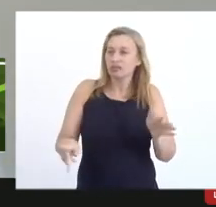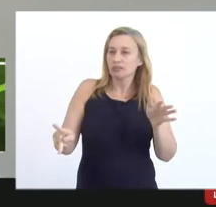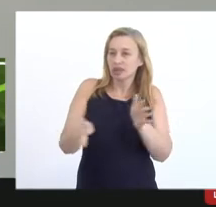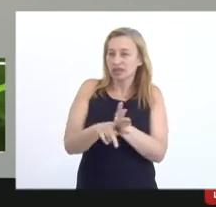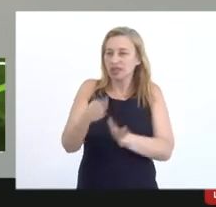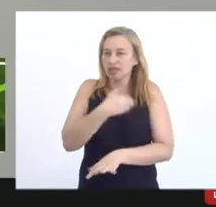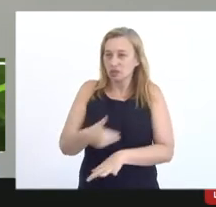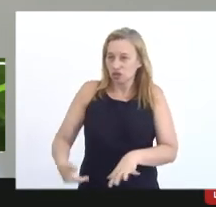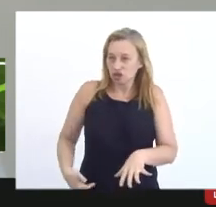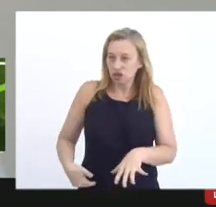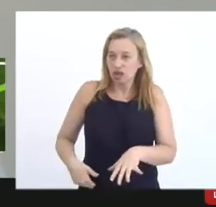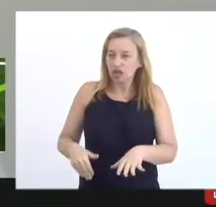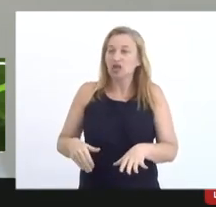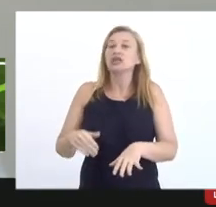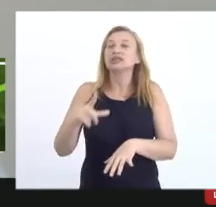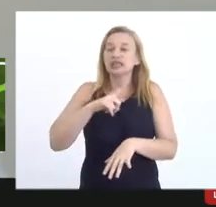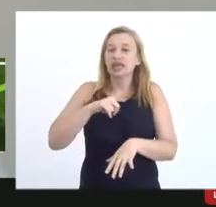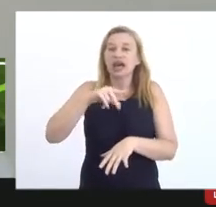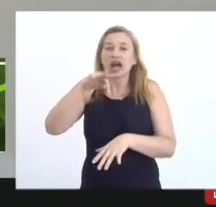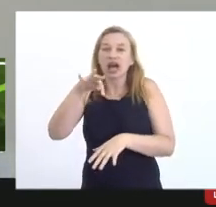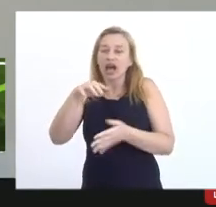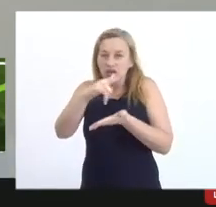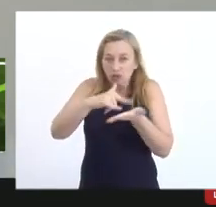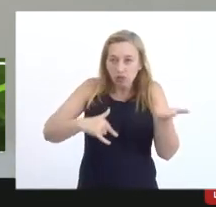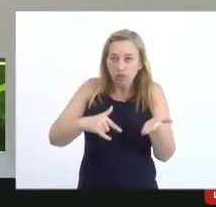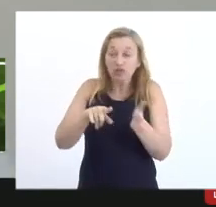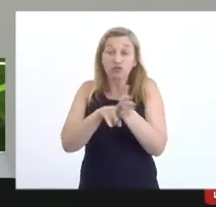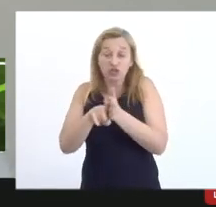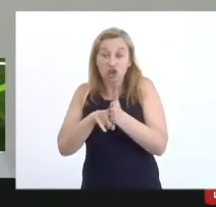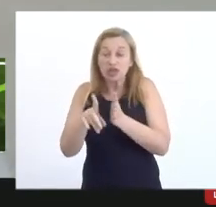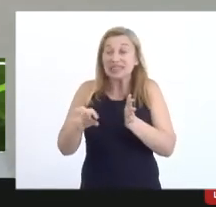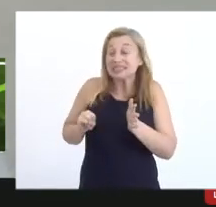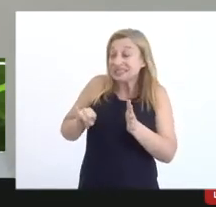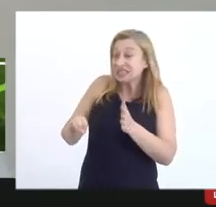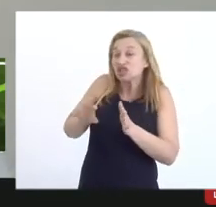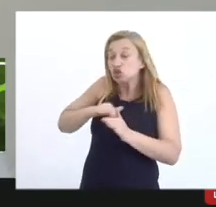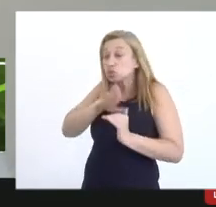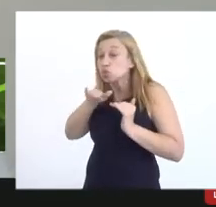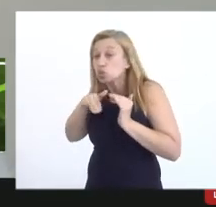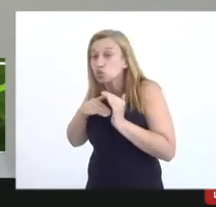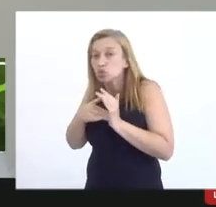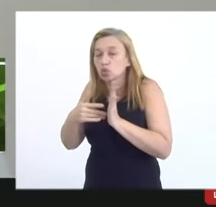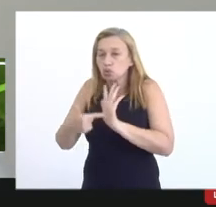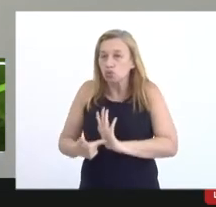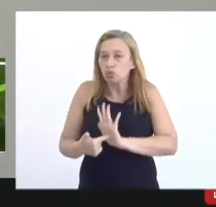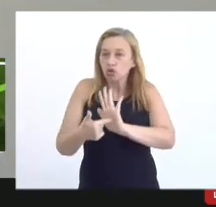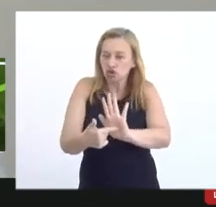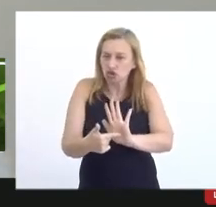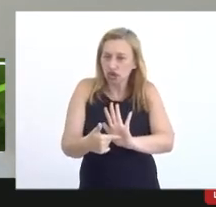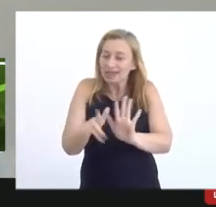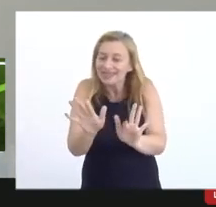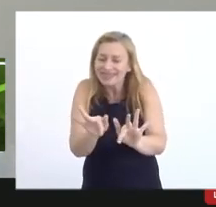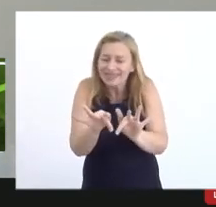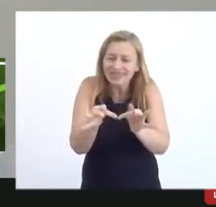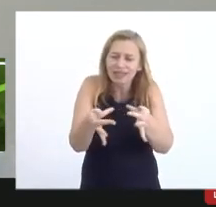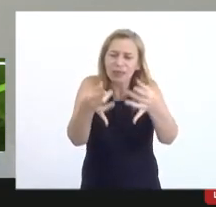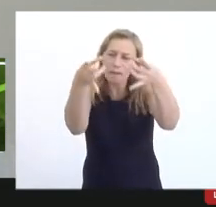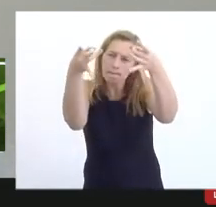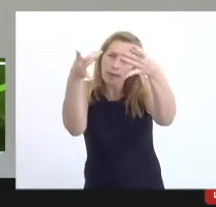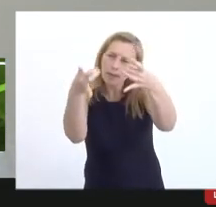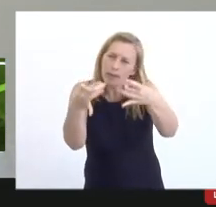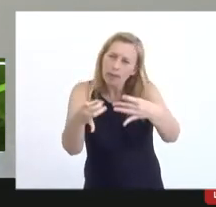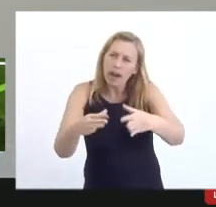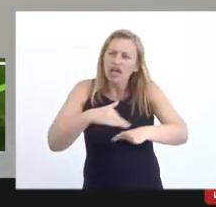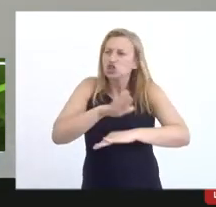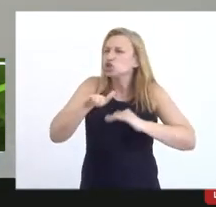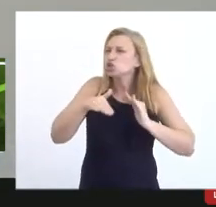então se todos os prestadores disponibilizassem em um formato simples uma listagem de todas as notas